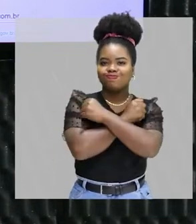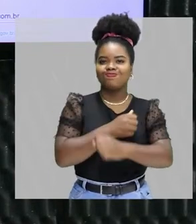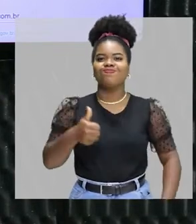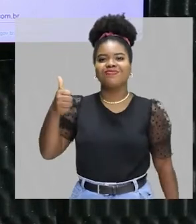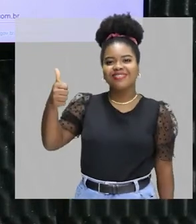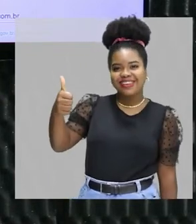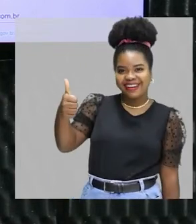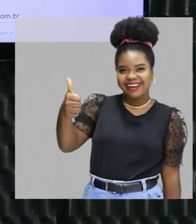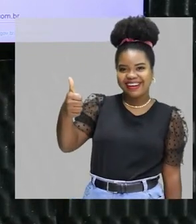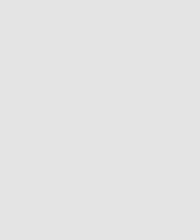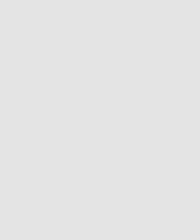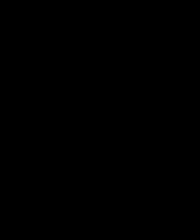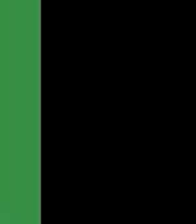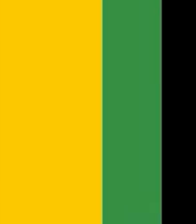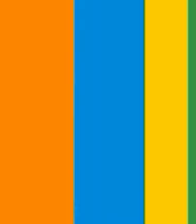Valeu!